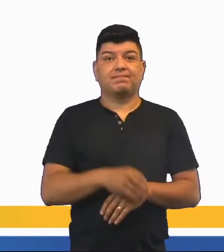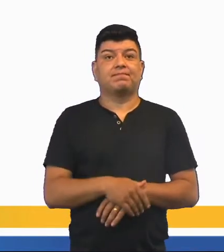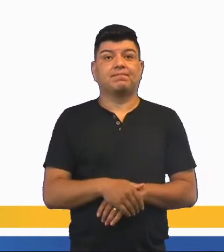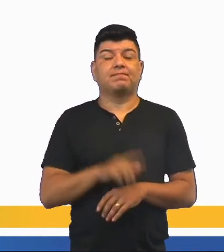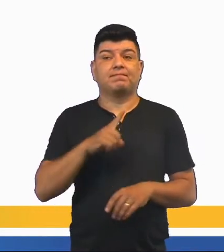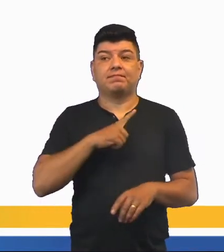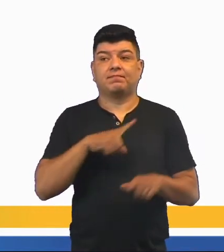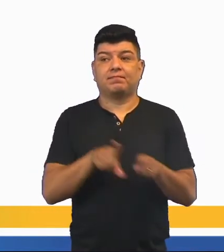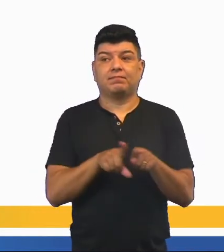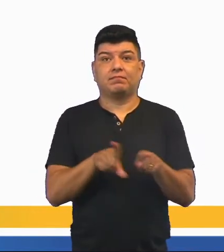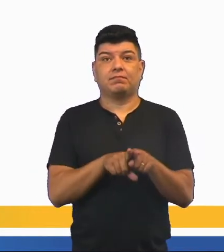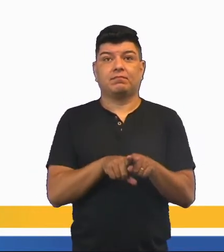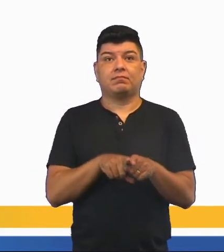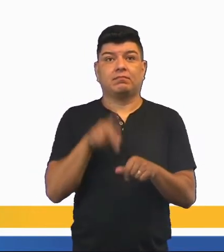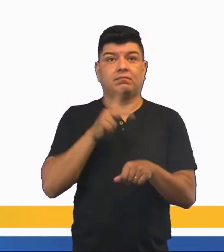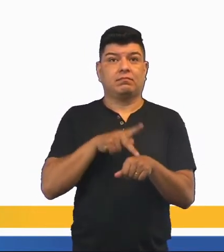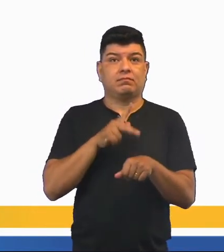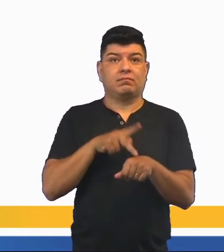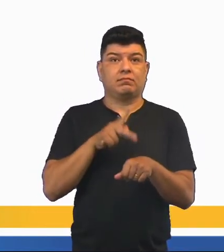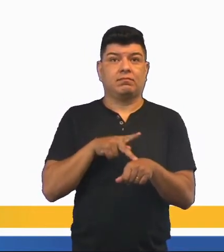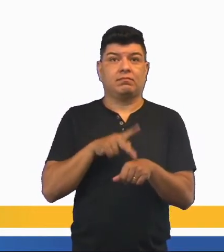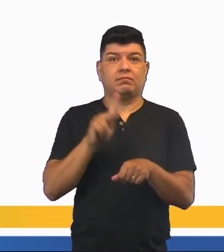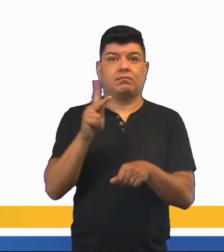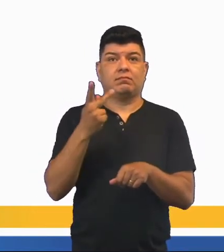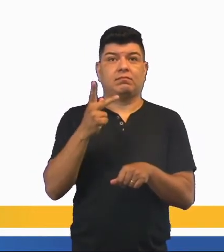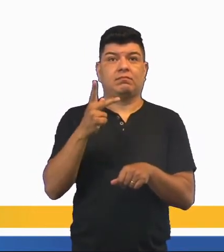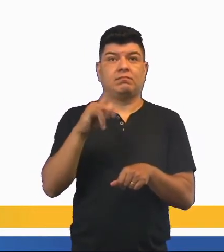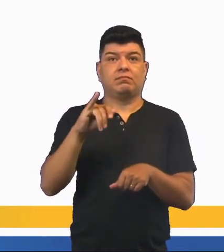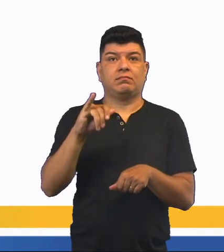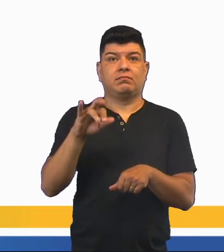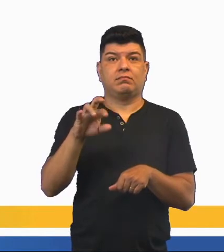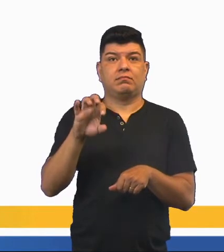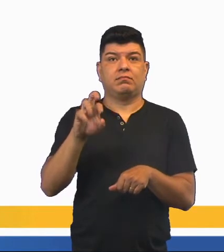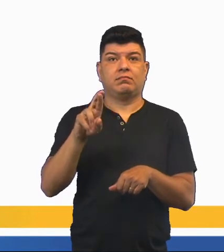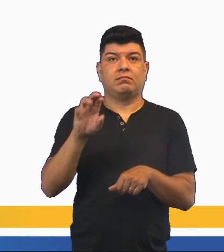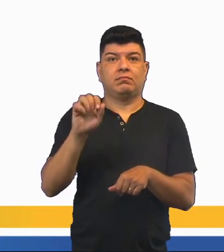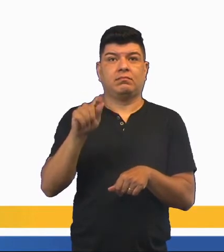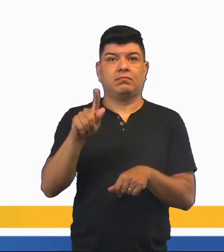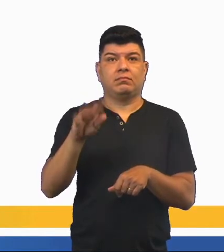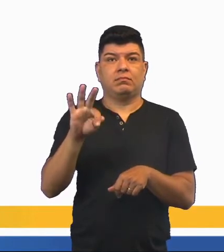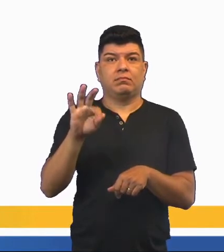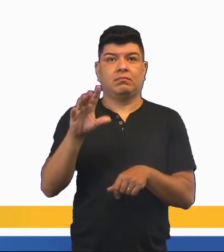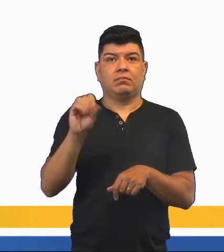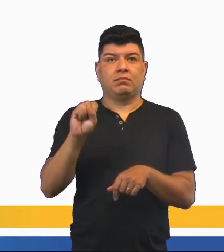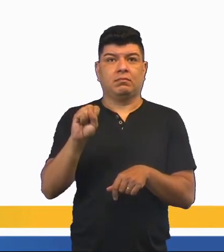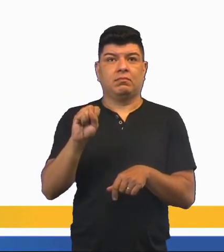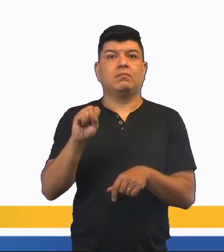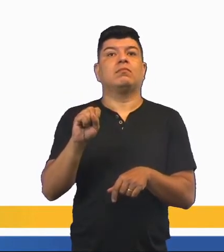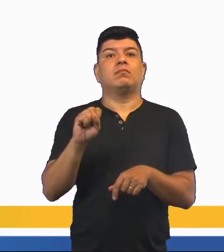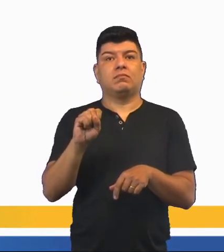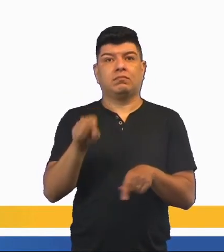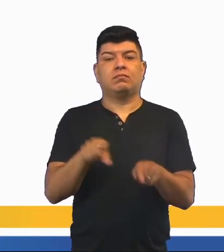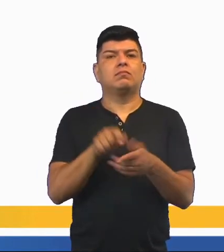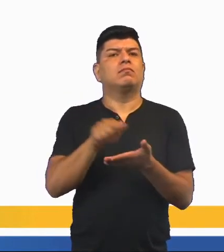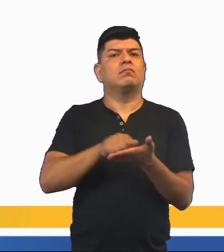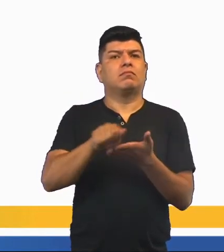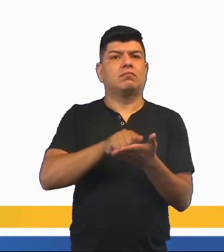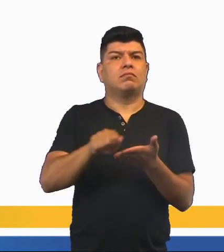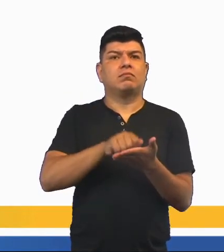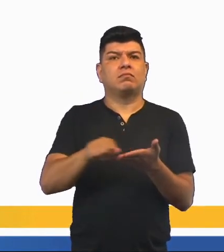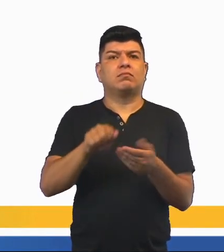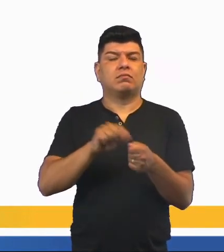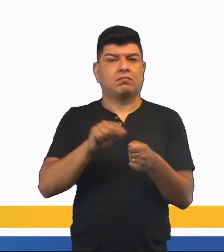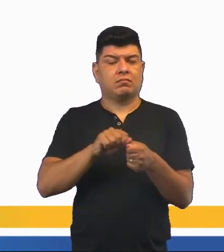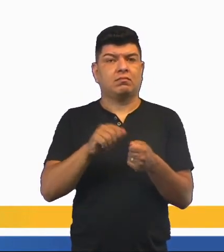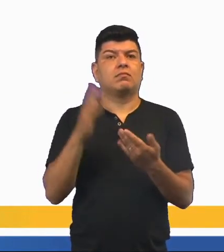E nós temos aí a pedra com hieroglifos da província de Neiva. Olha só as escritas que eles